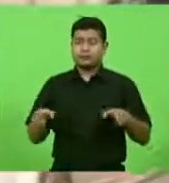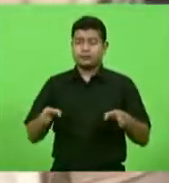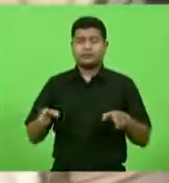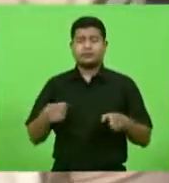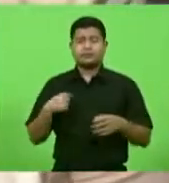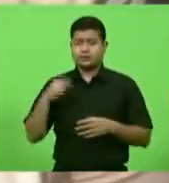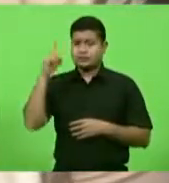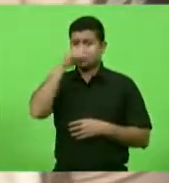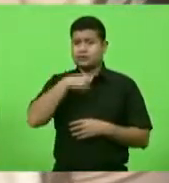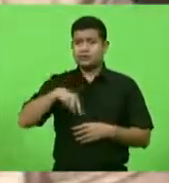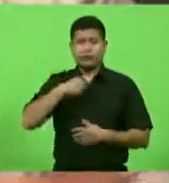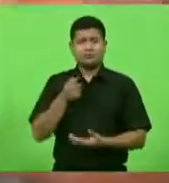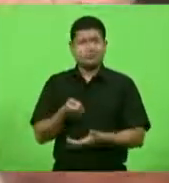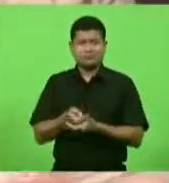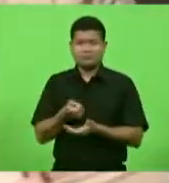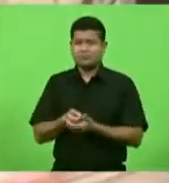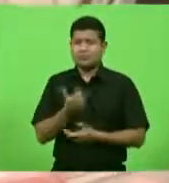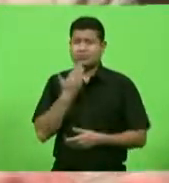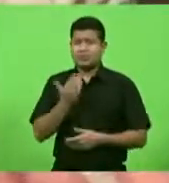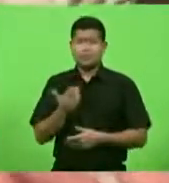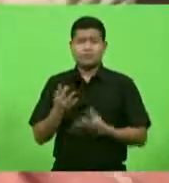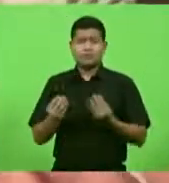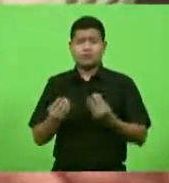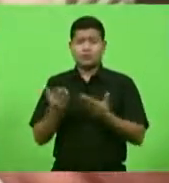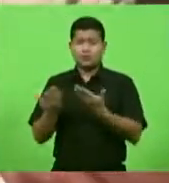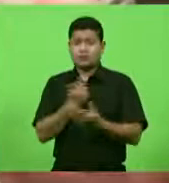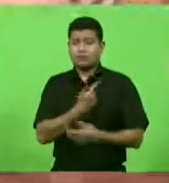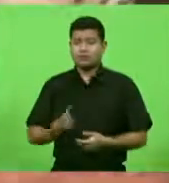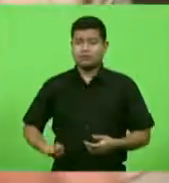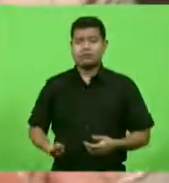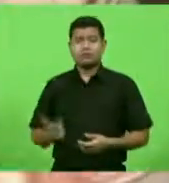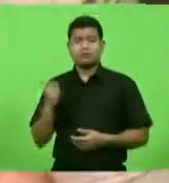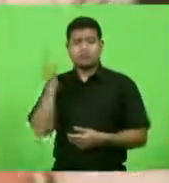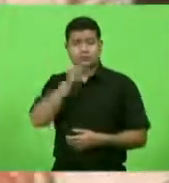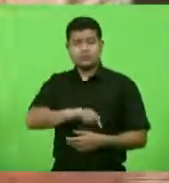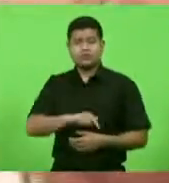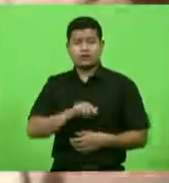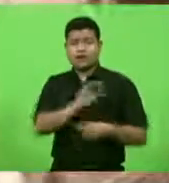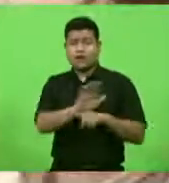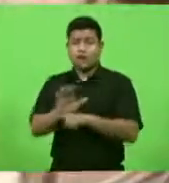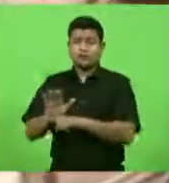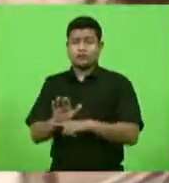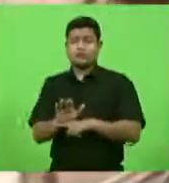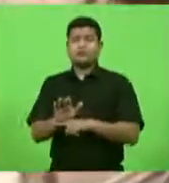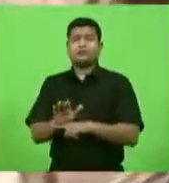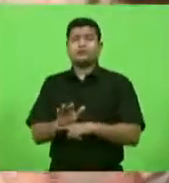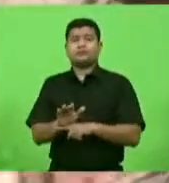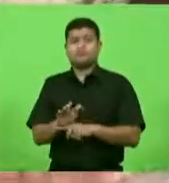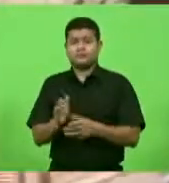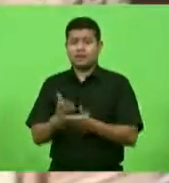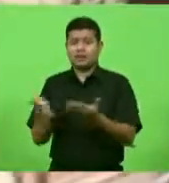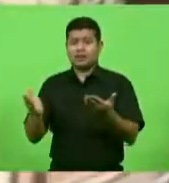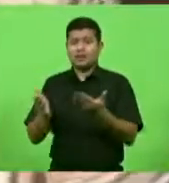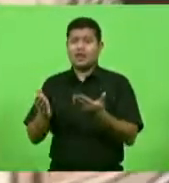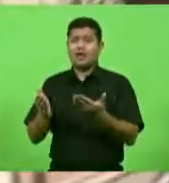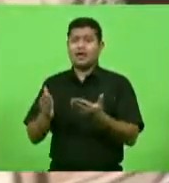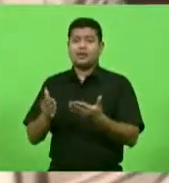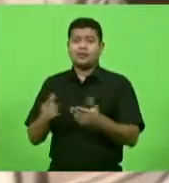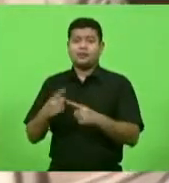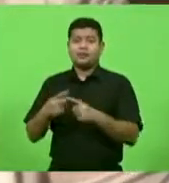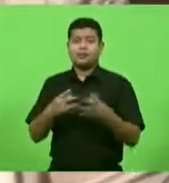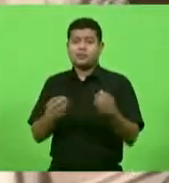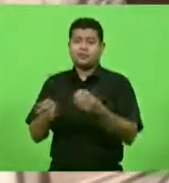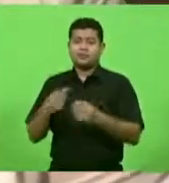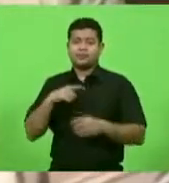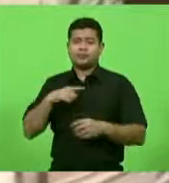com muita insistência em que o estado pudesse absorver algum ônus desse prejuízo que os que alguns